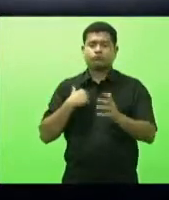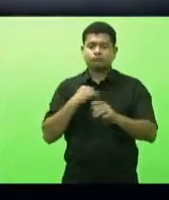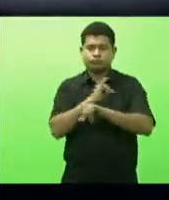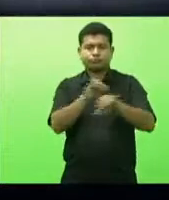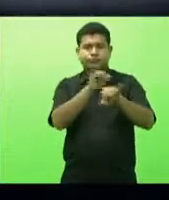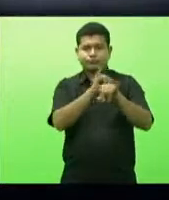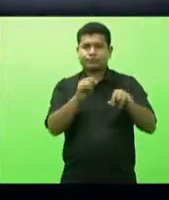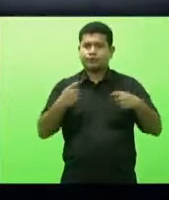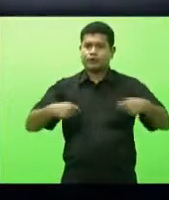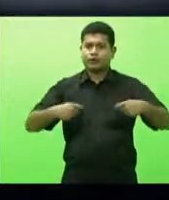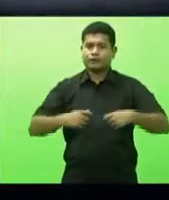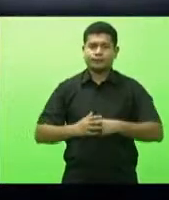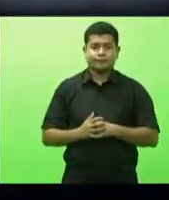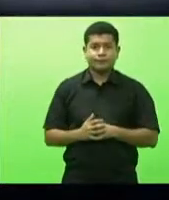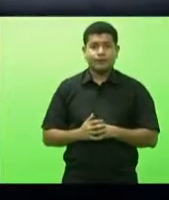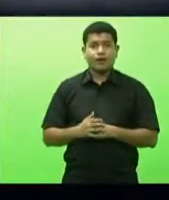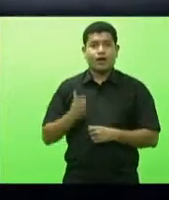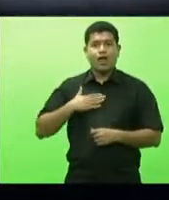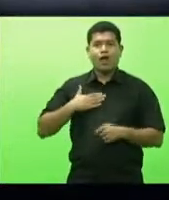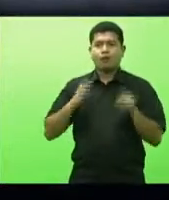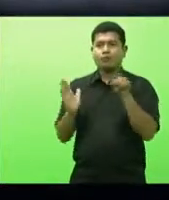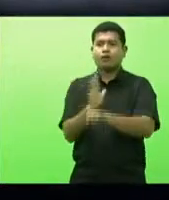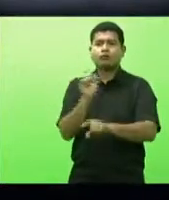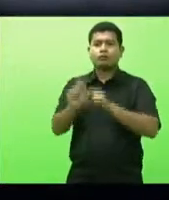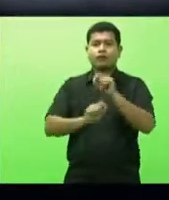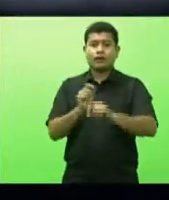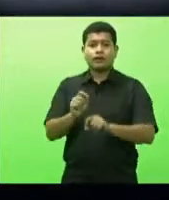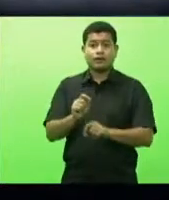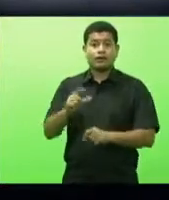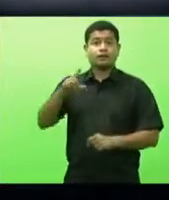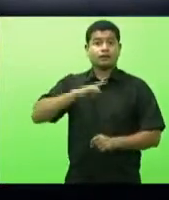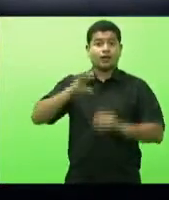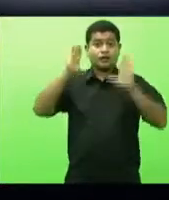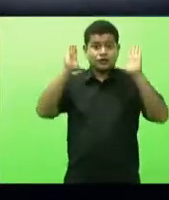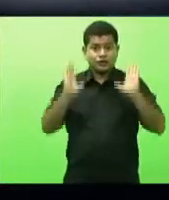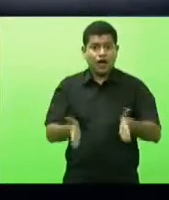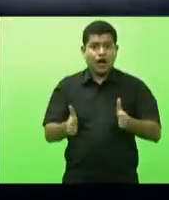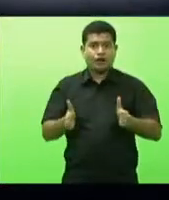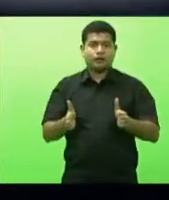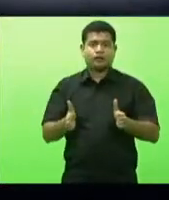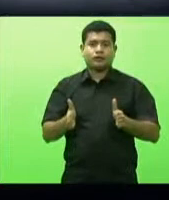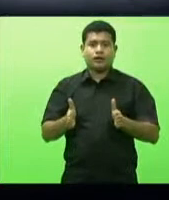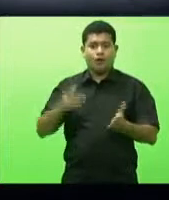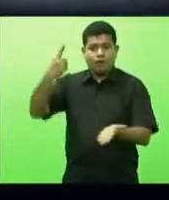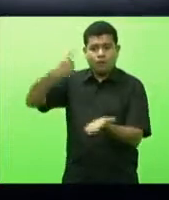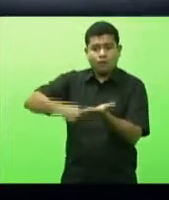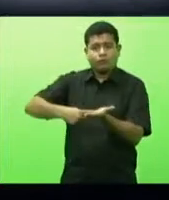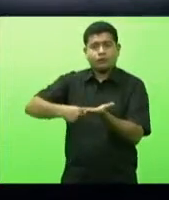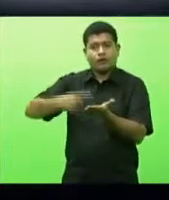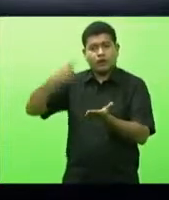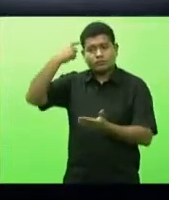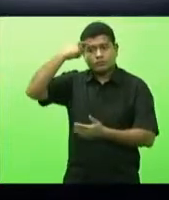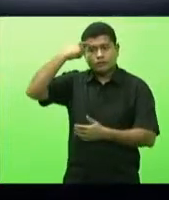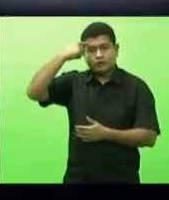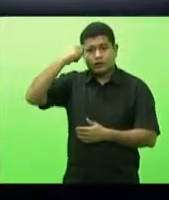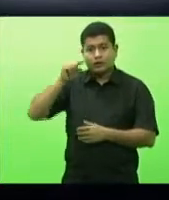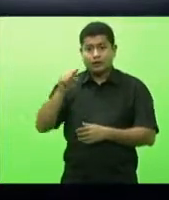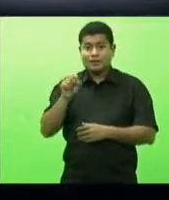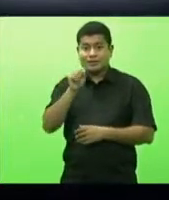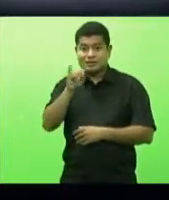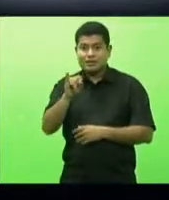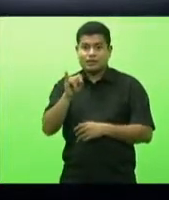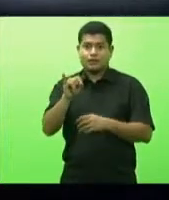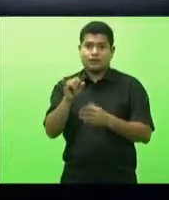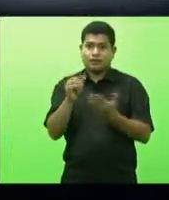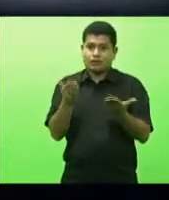questionamento é existe alguma previsão e se o Estado irá universalizar as